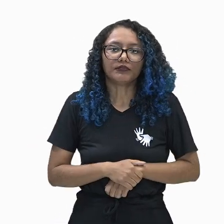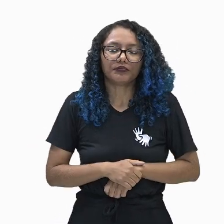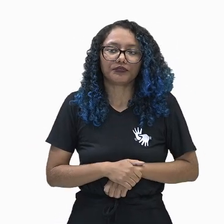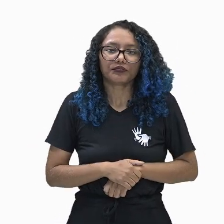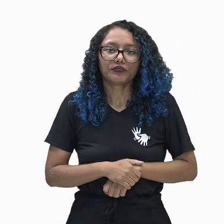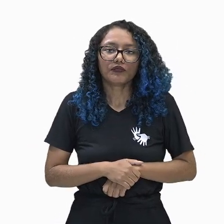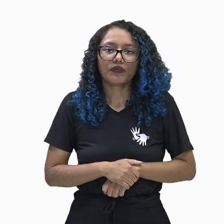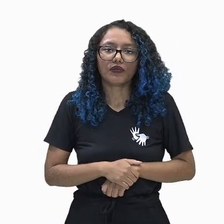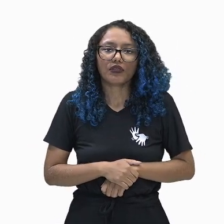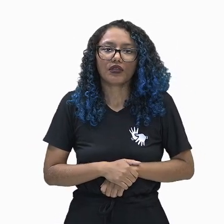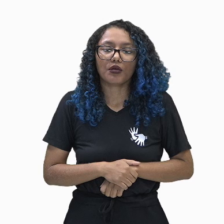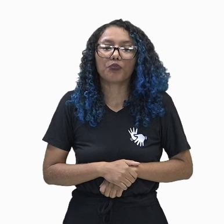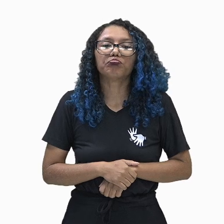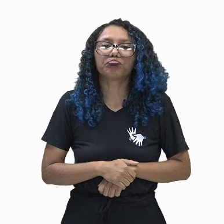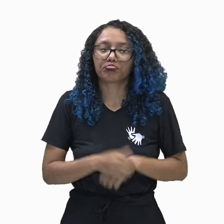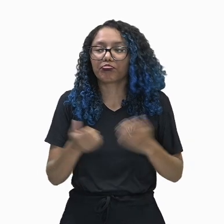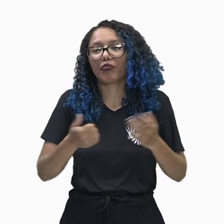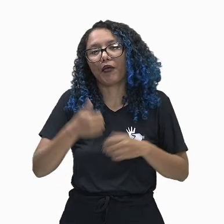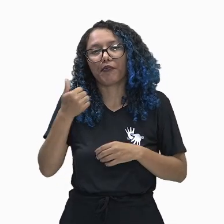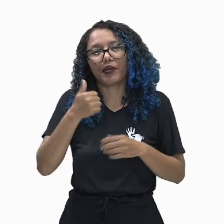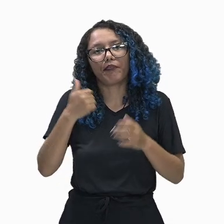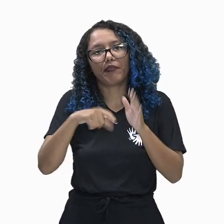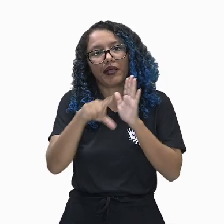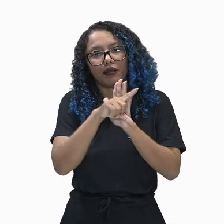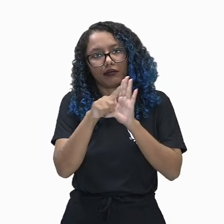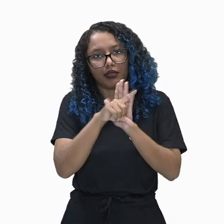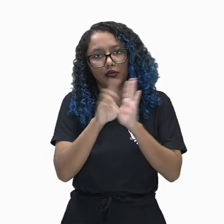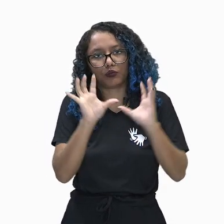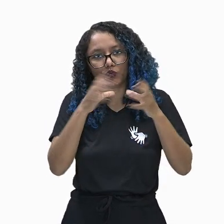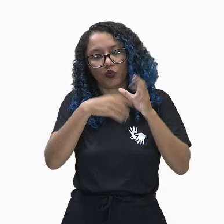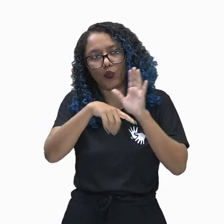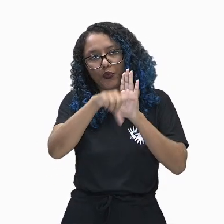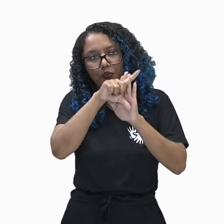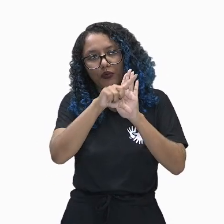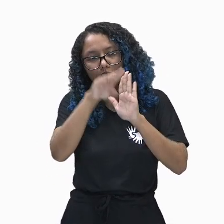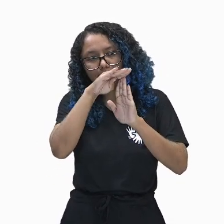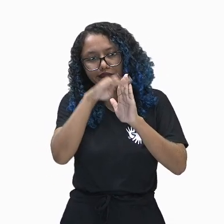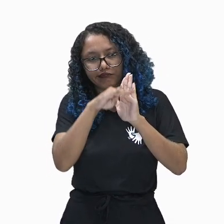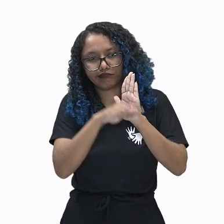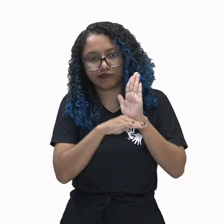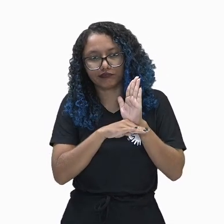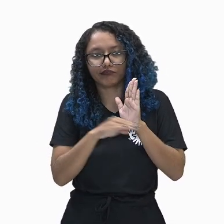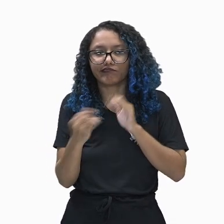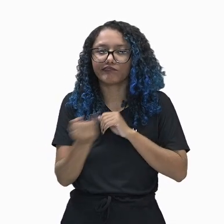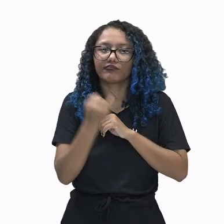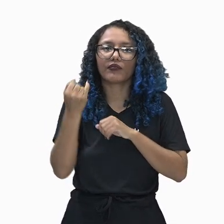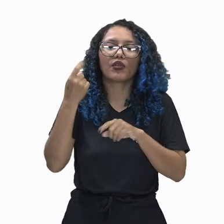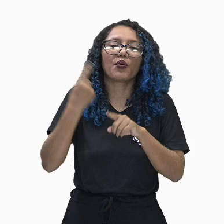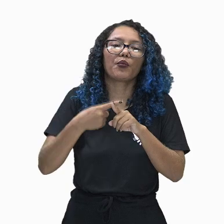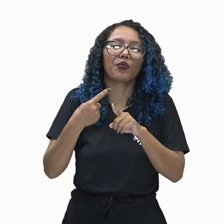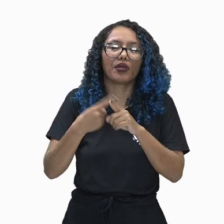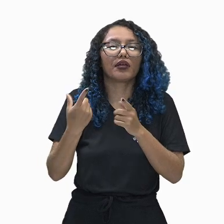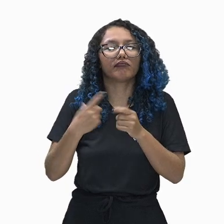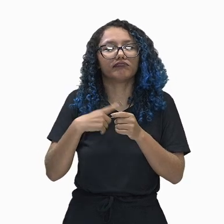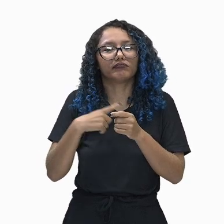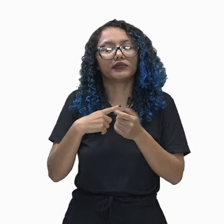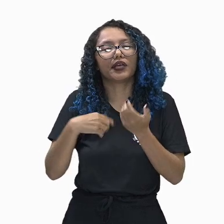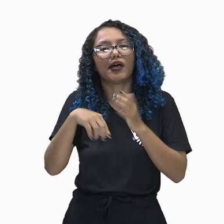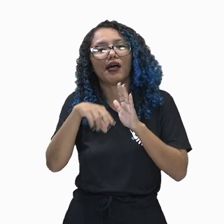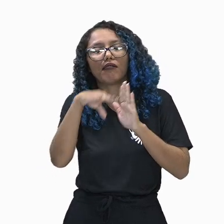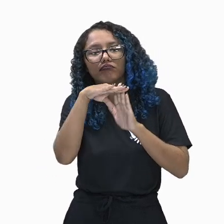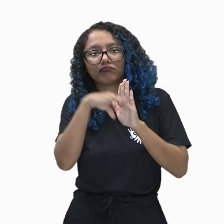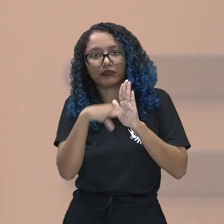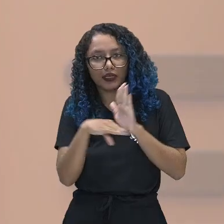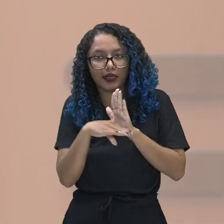Leis Escritas, aonde, né? É importante, por quê? Porque tinha, então, esse princípio, né? Que era o princípio do talhão,